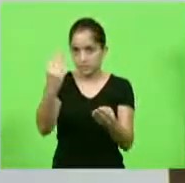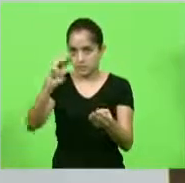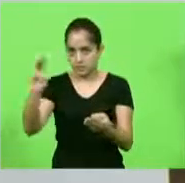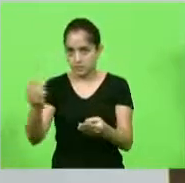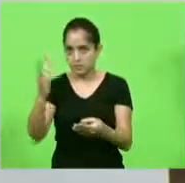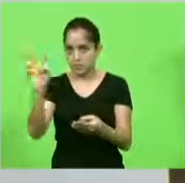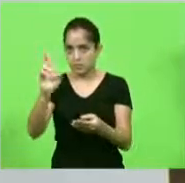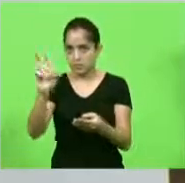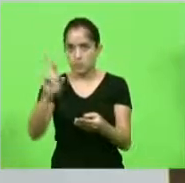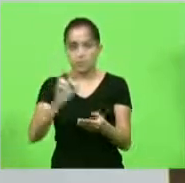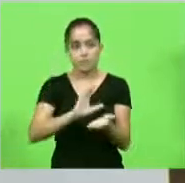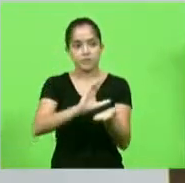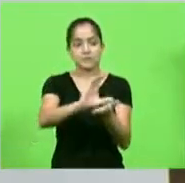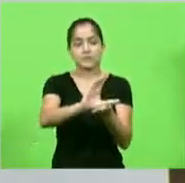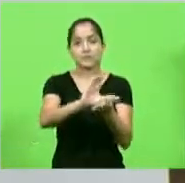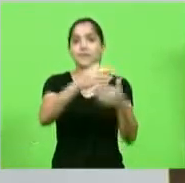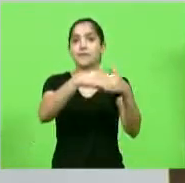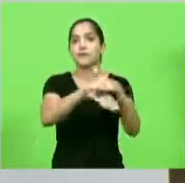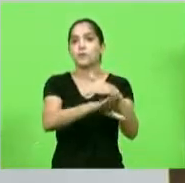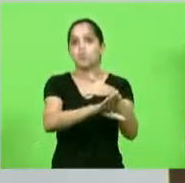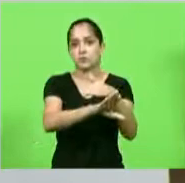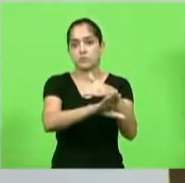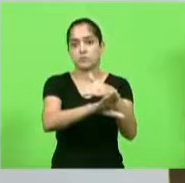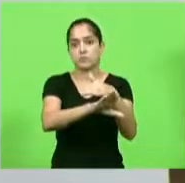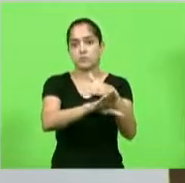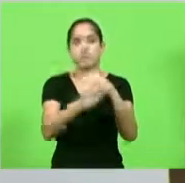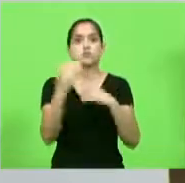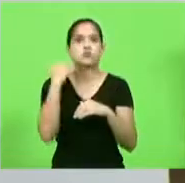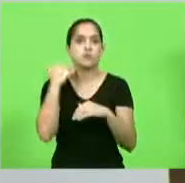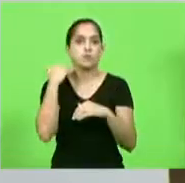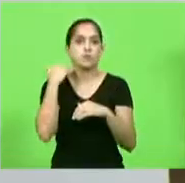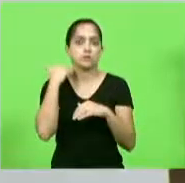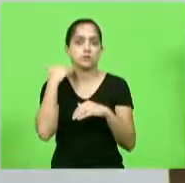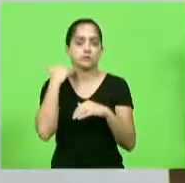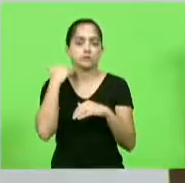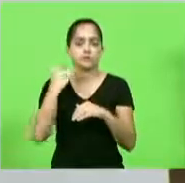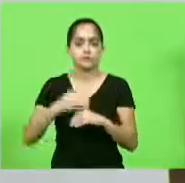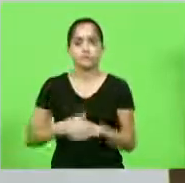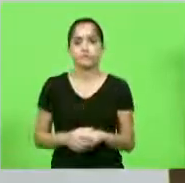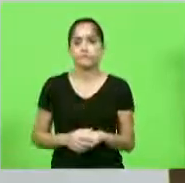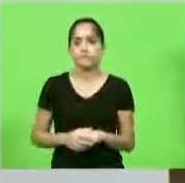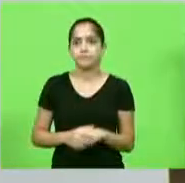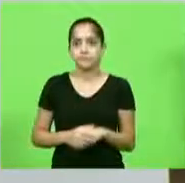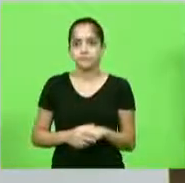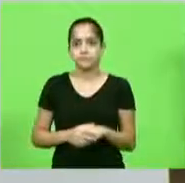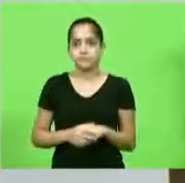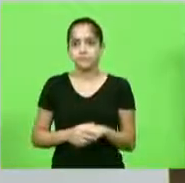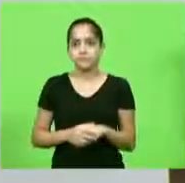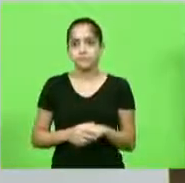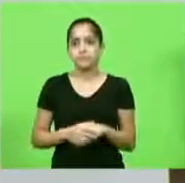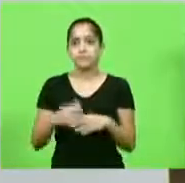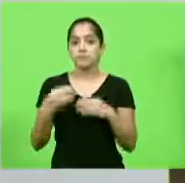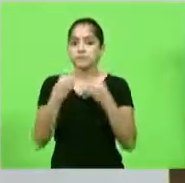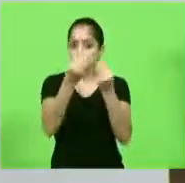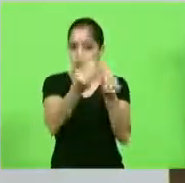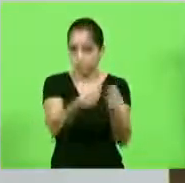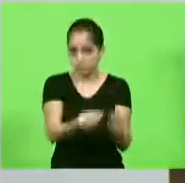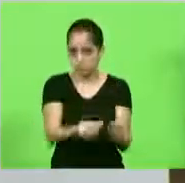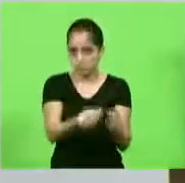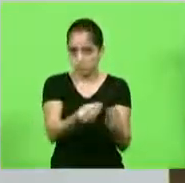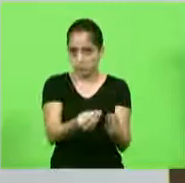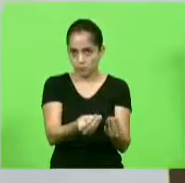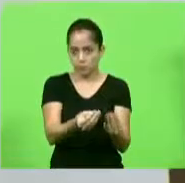vossa excelência faça um depósito. no banco. No caminho em que eu lhe dou o dinheiro